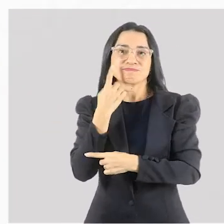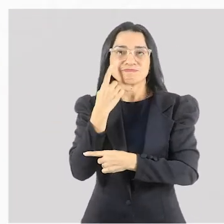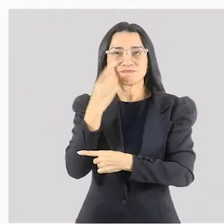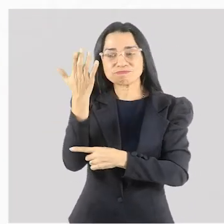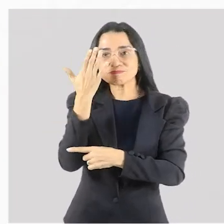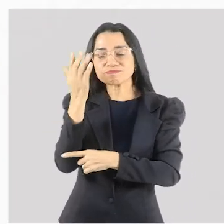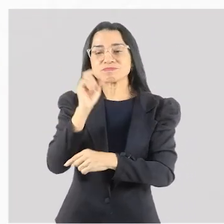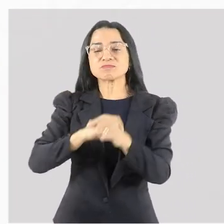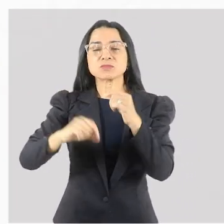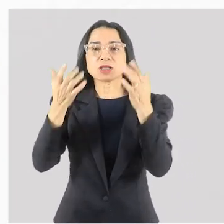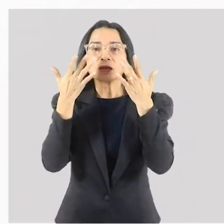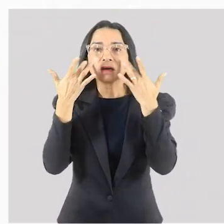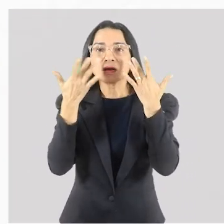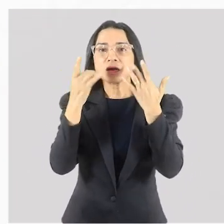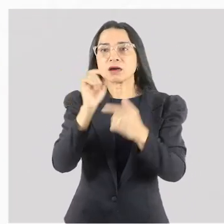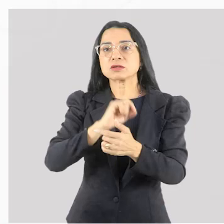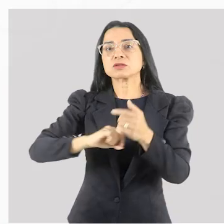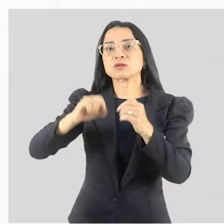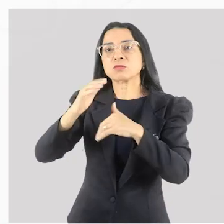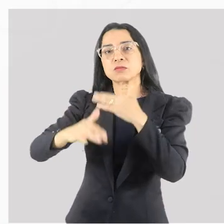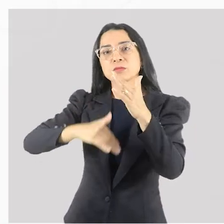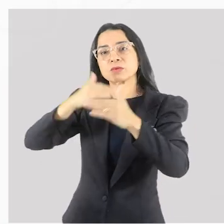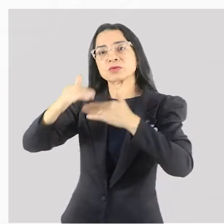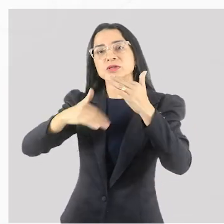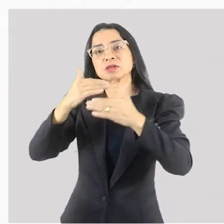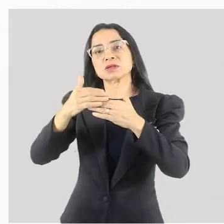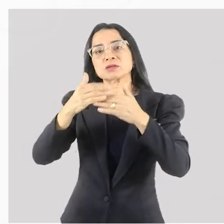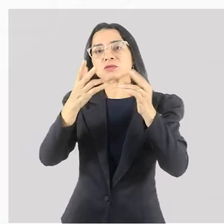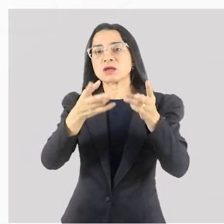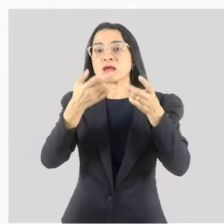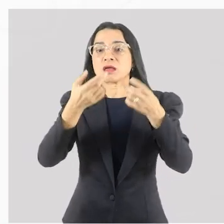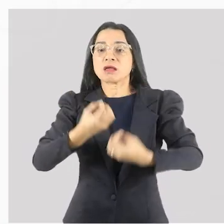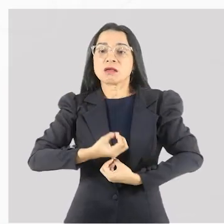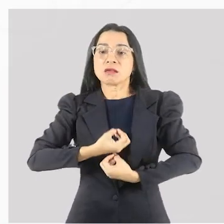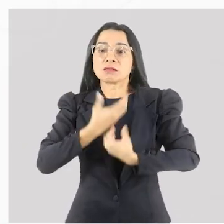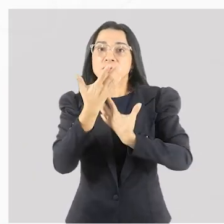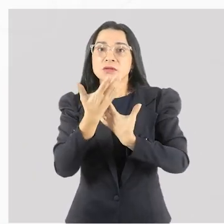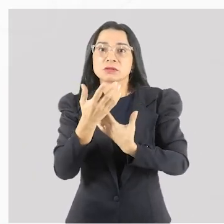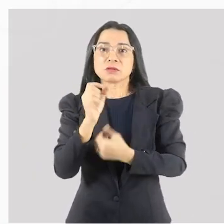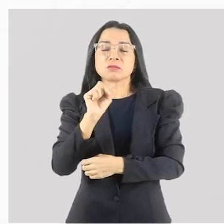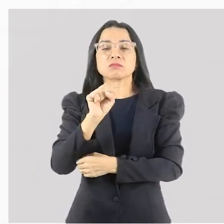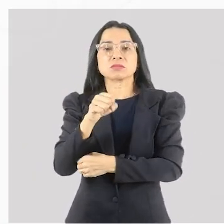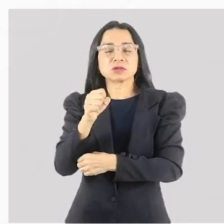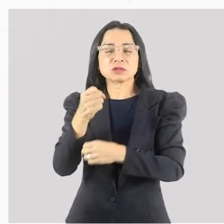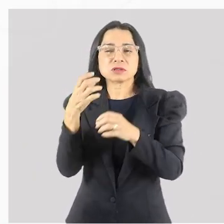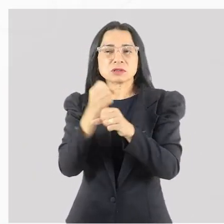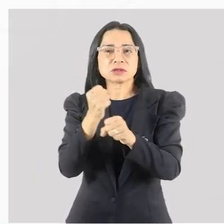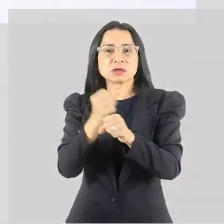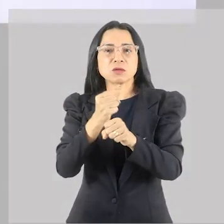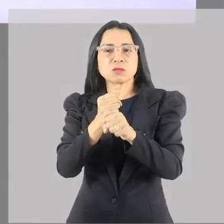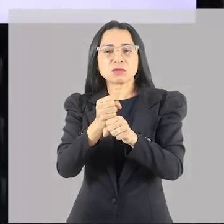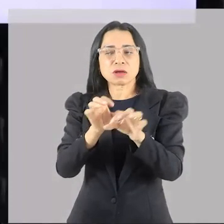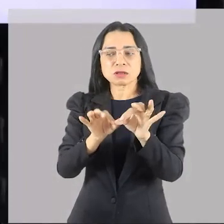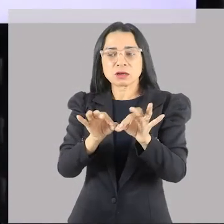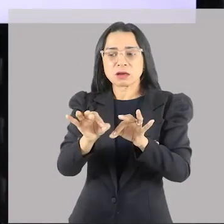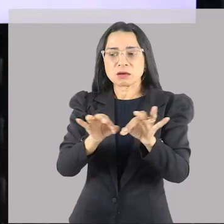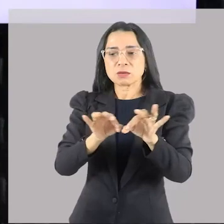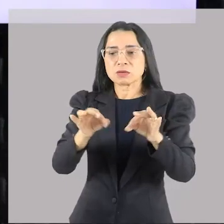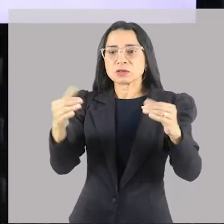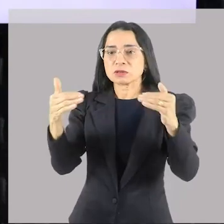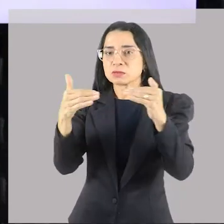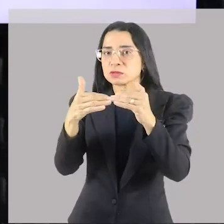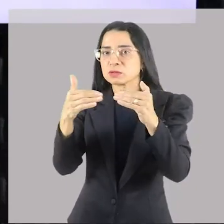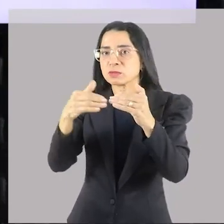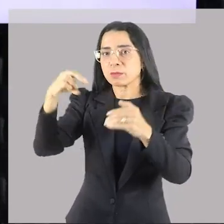ver se eu entendi. Então, a arte, ela não é um processo somente de inspiração, ela é calculada harmonicamente e matematicamente